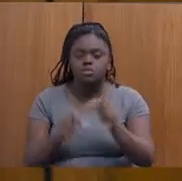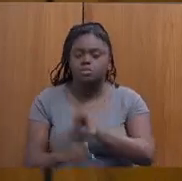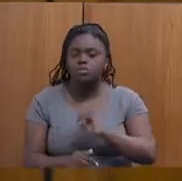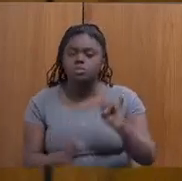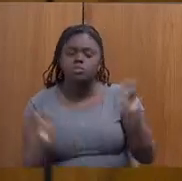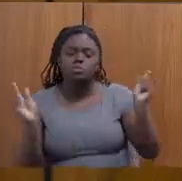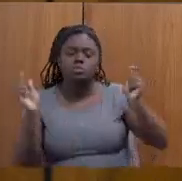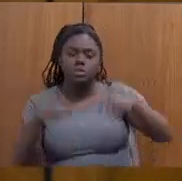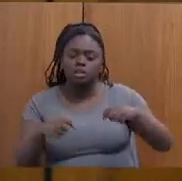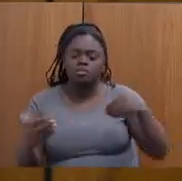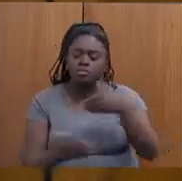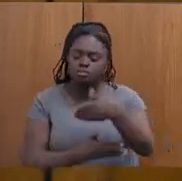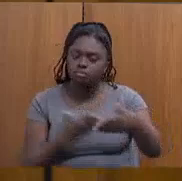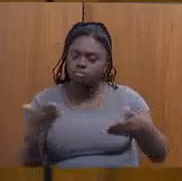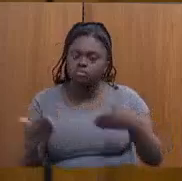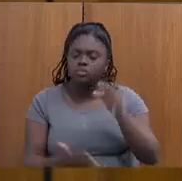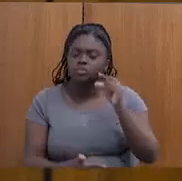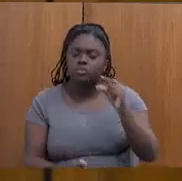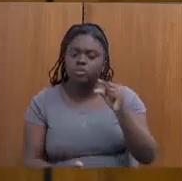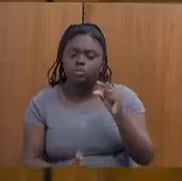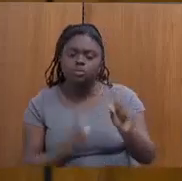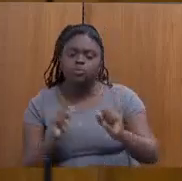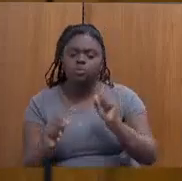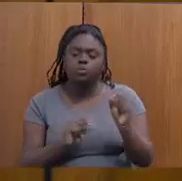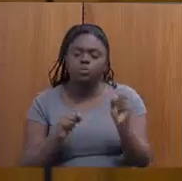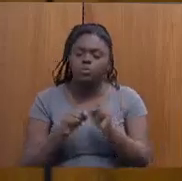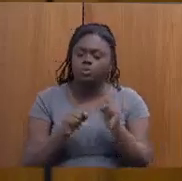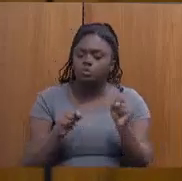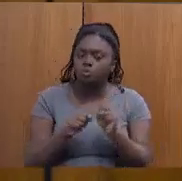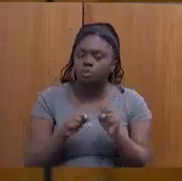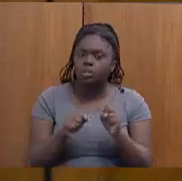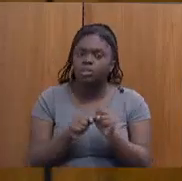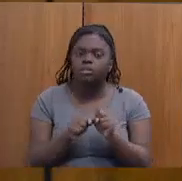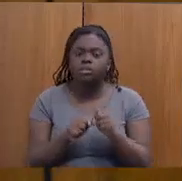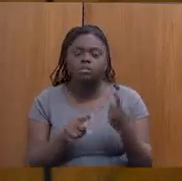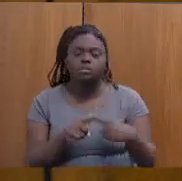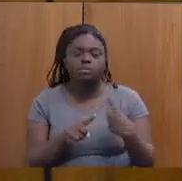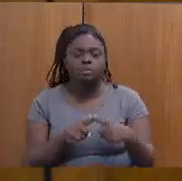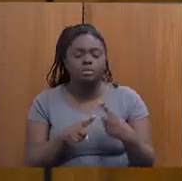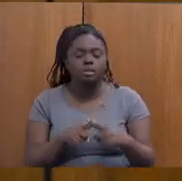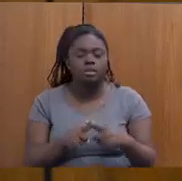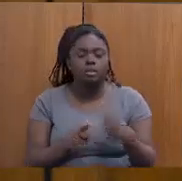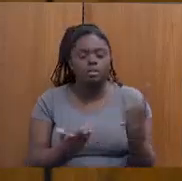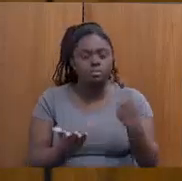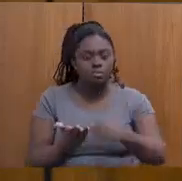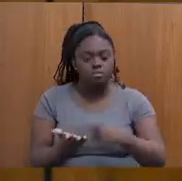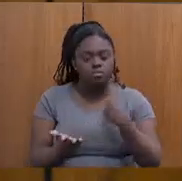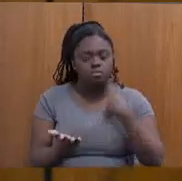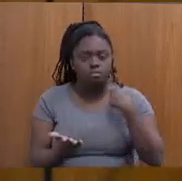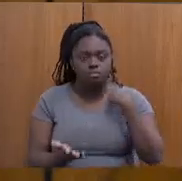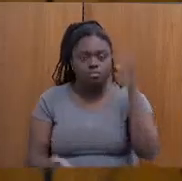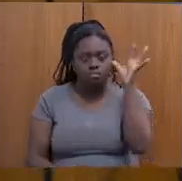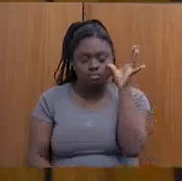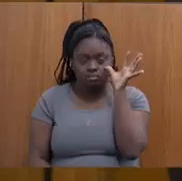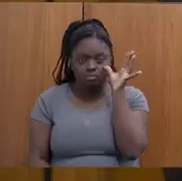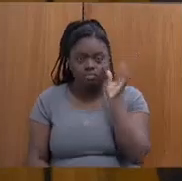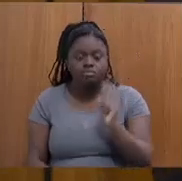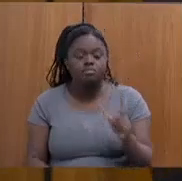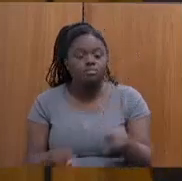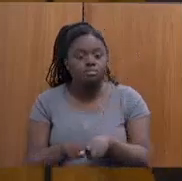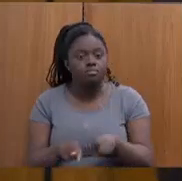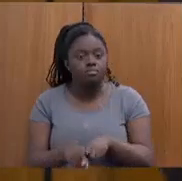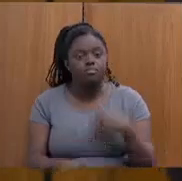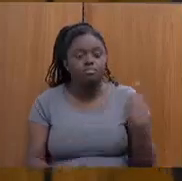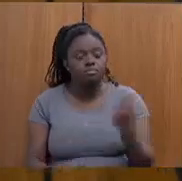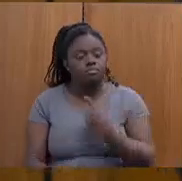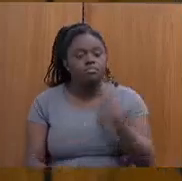compartilhar um pouco o que foi feito desde então, porque é uma agenda que eu acompanho e que nós